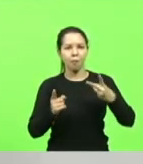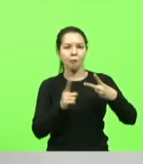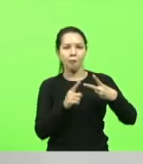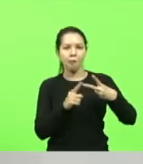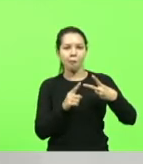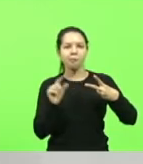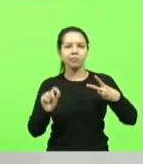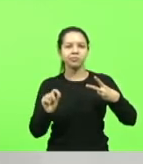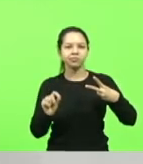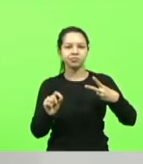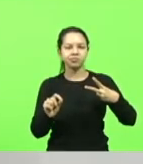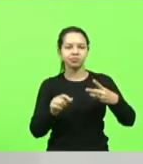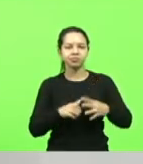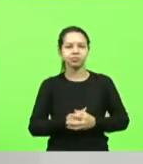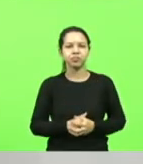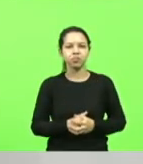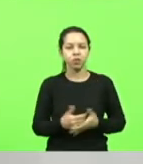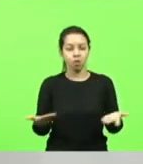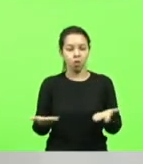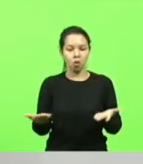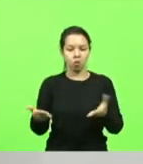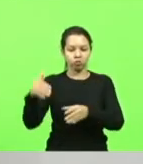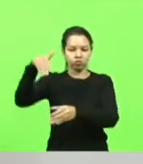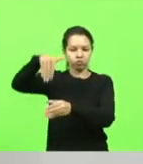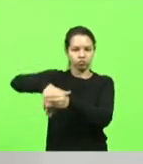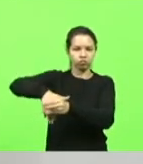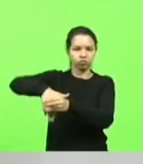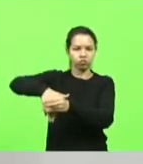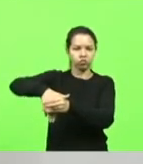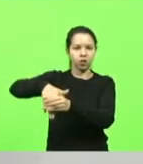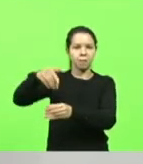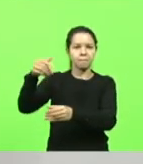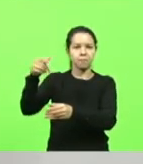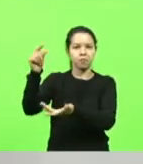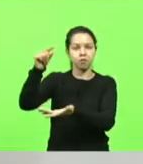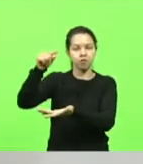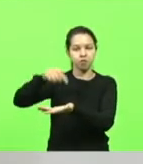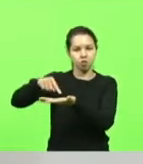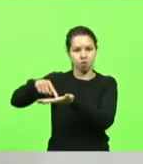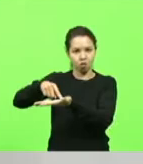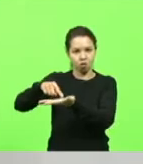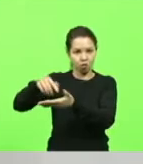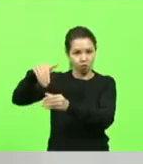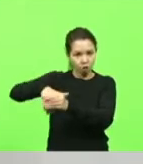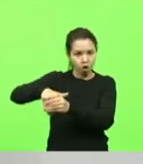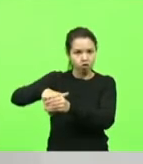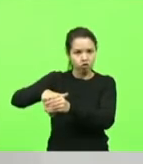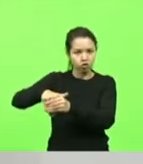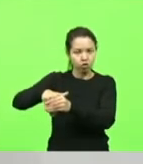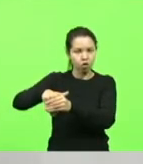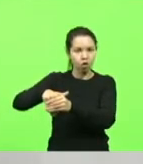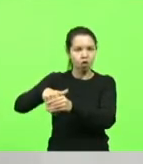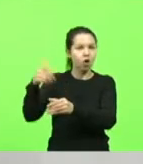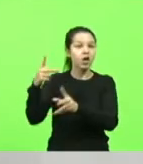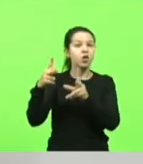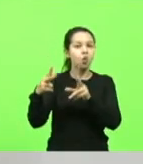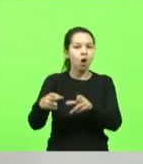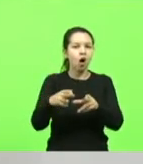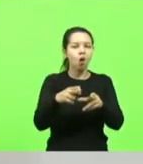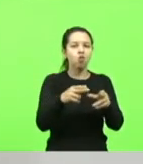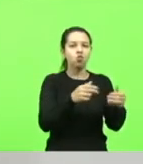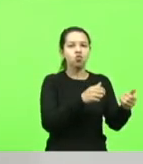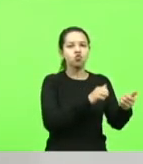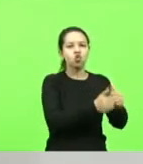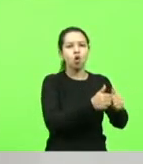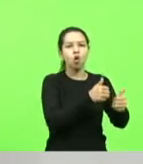é o que liga a nossa urna eletrônica ao jogo do bicho. Não pode ser auditado. Já ouviu auditoria de sorteio do